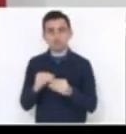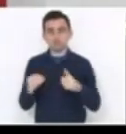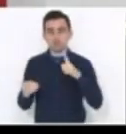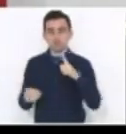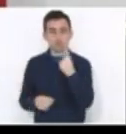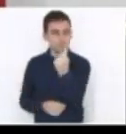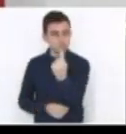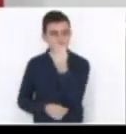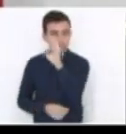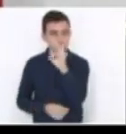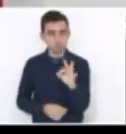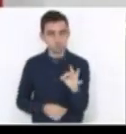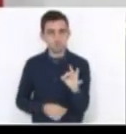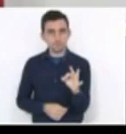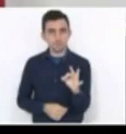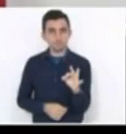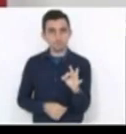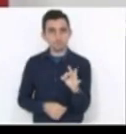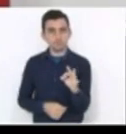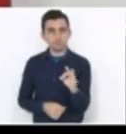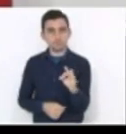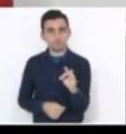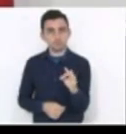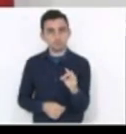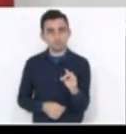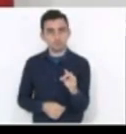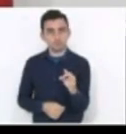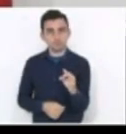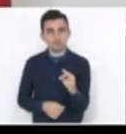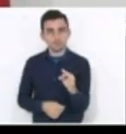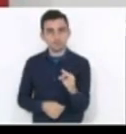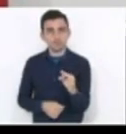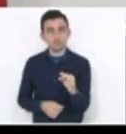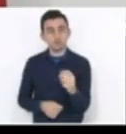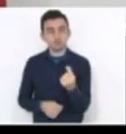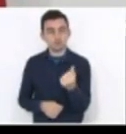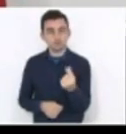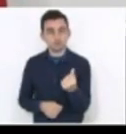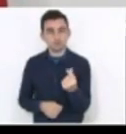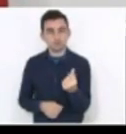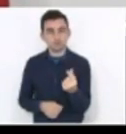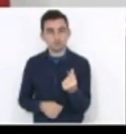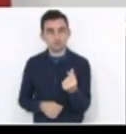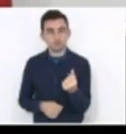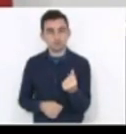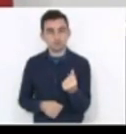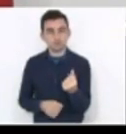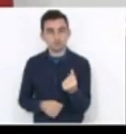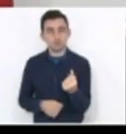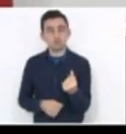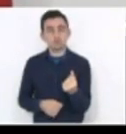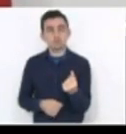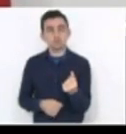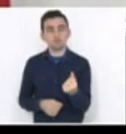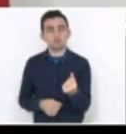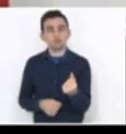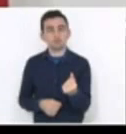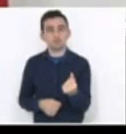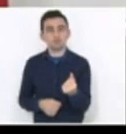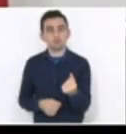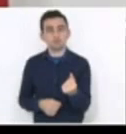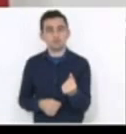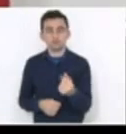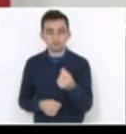% da receita corrente líquida. A receita